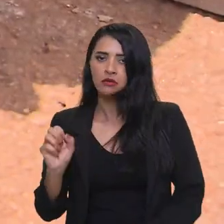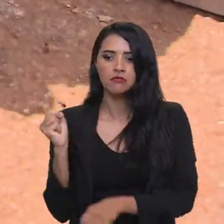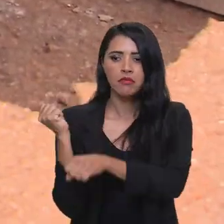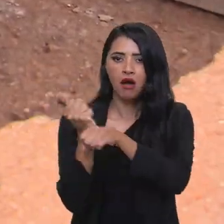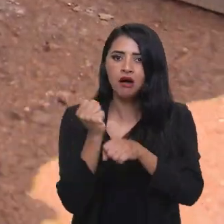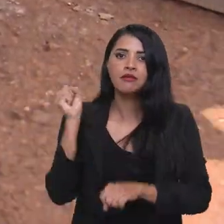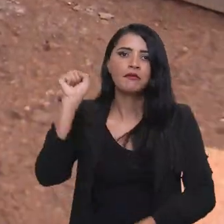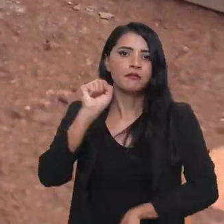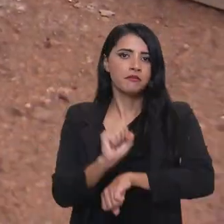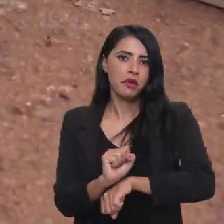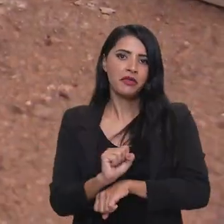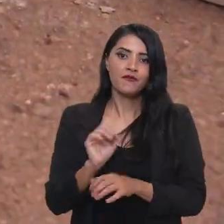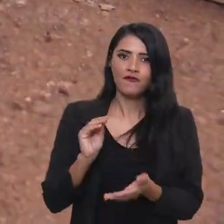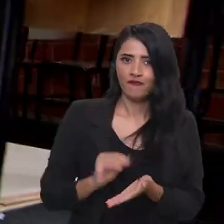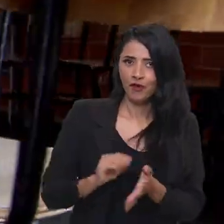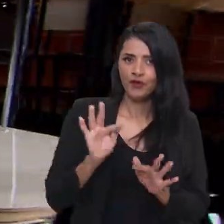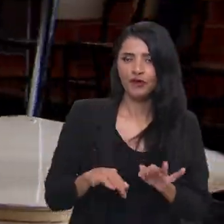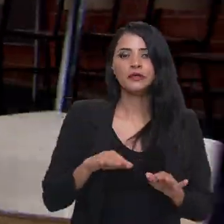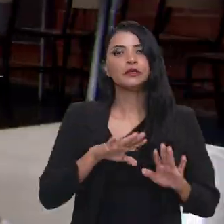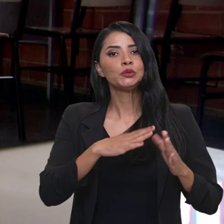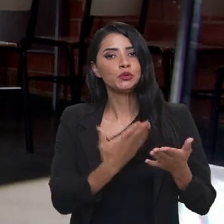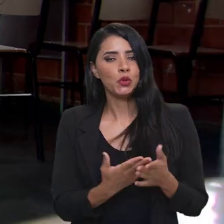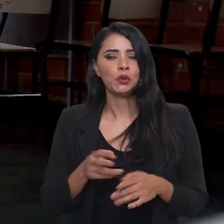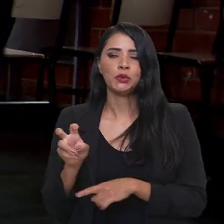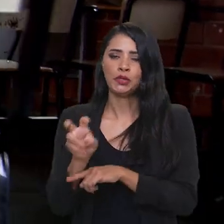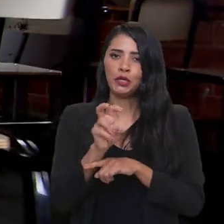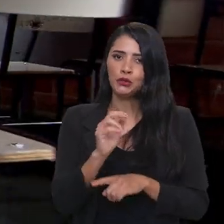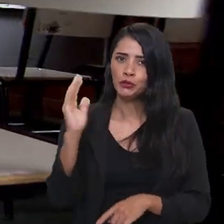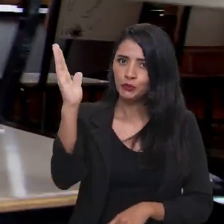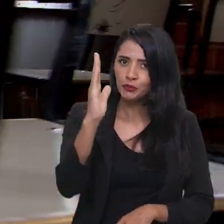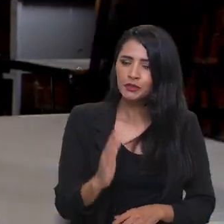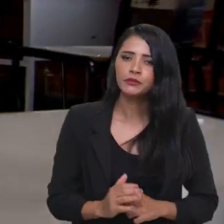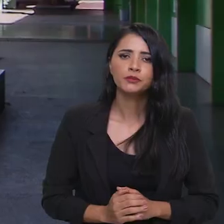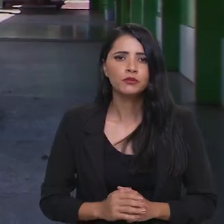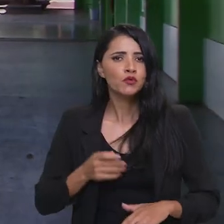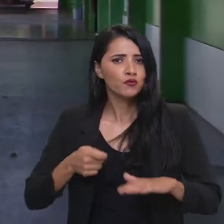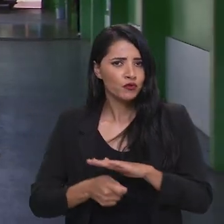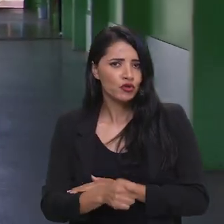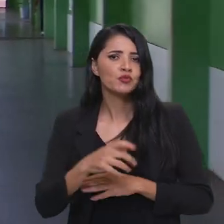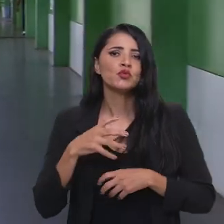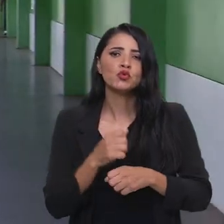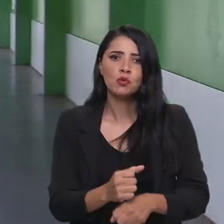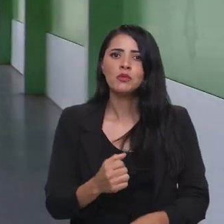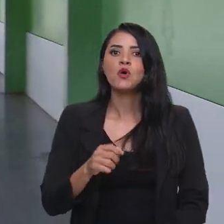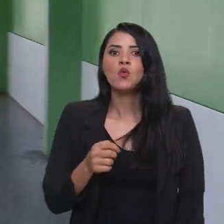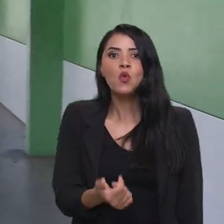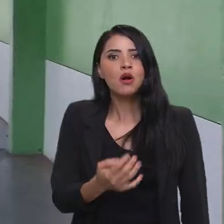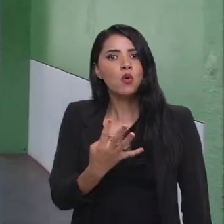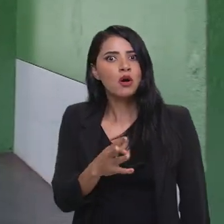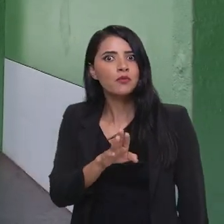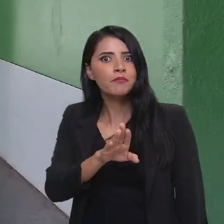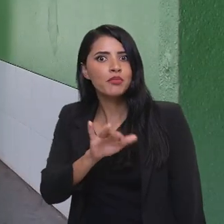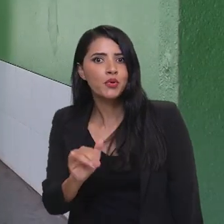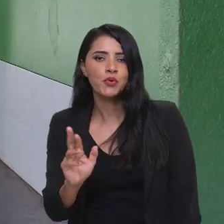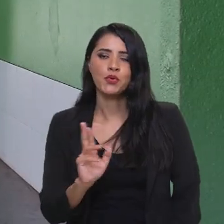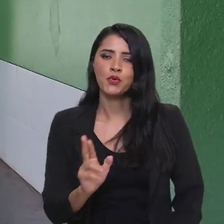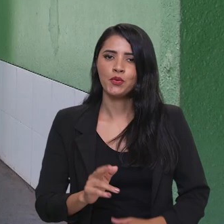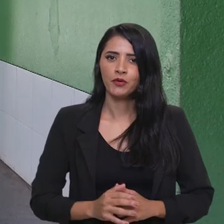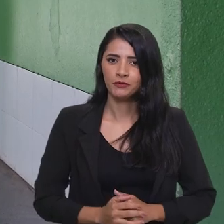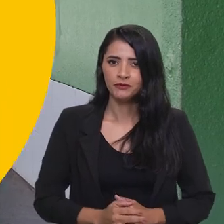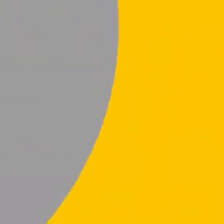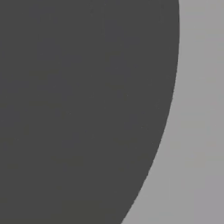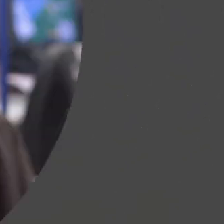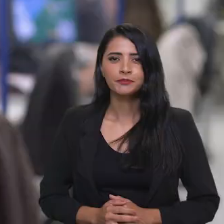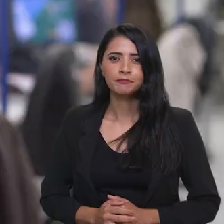que estavam paralisadas ou inacabadas em escolas e creches de todo o país. O investimento será de quase 4 bilhões de